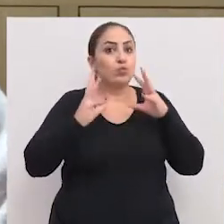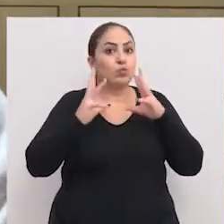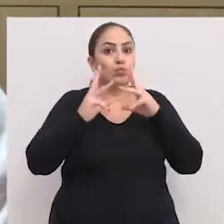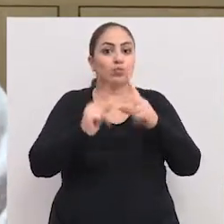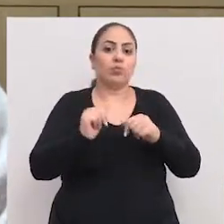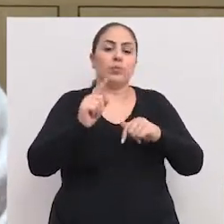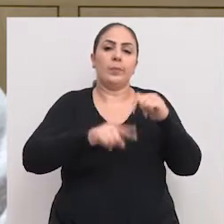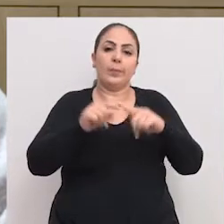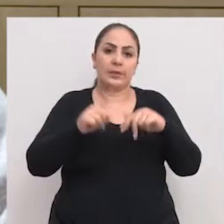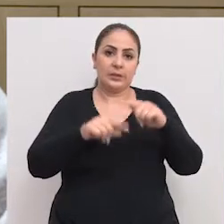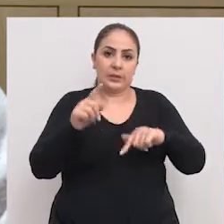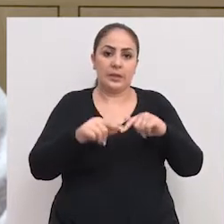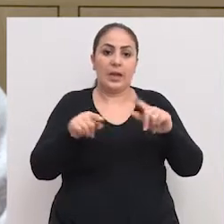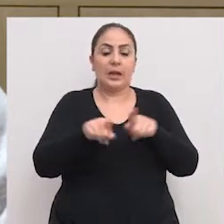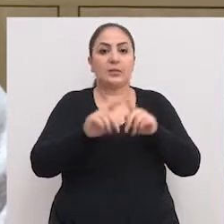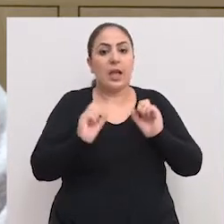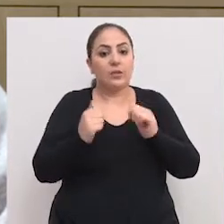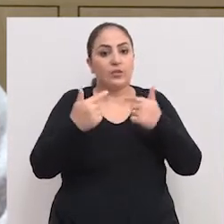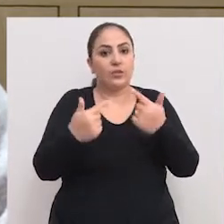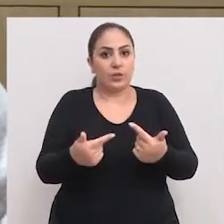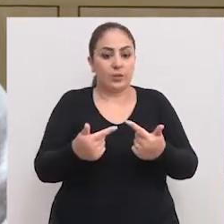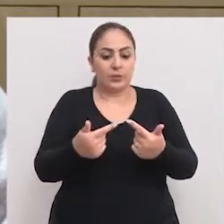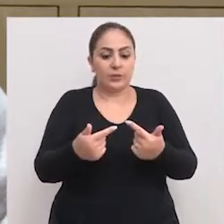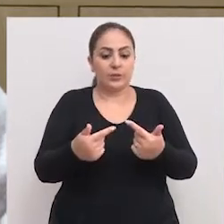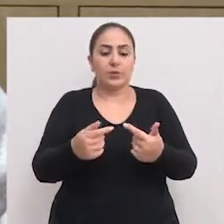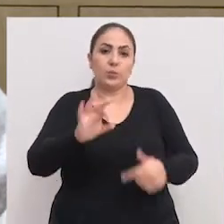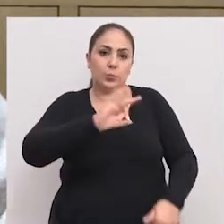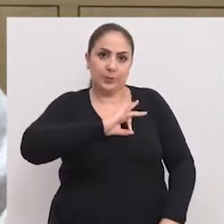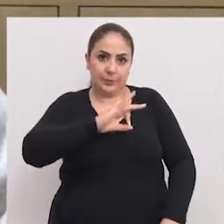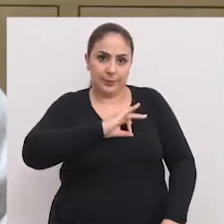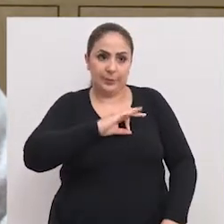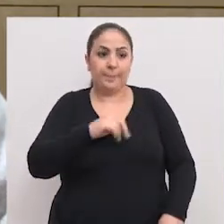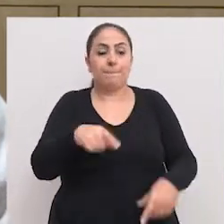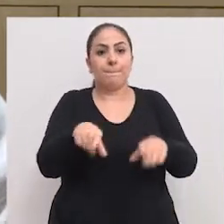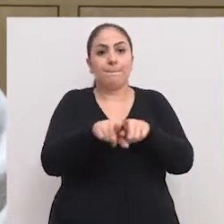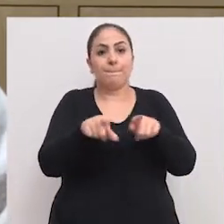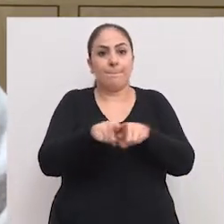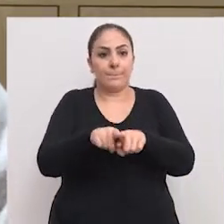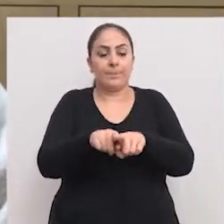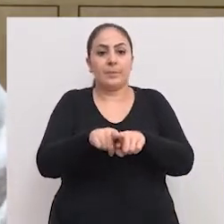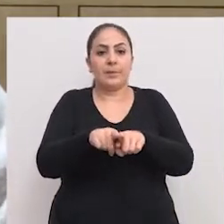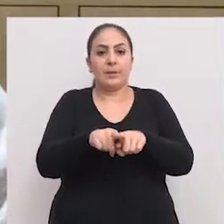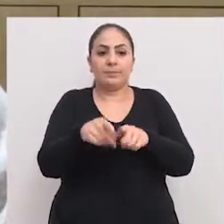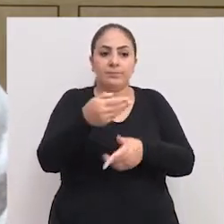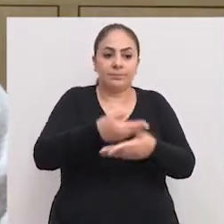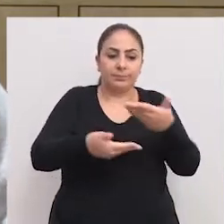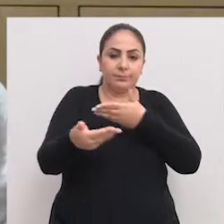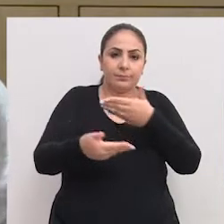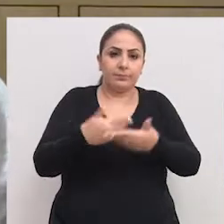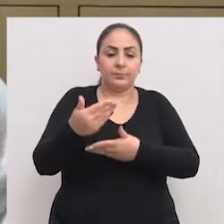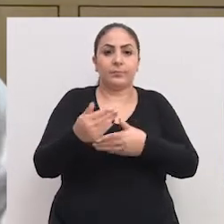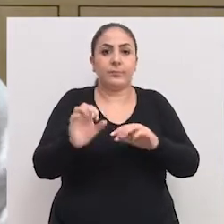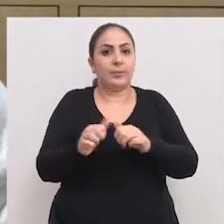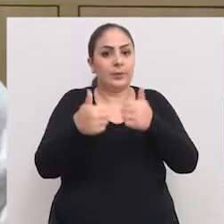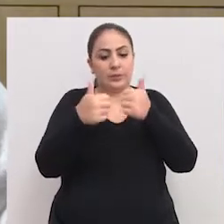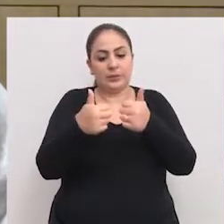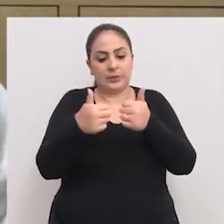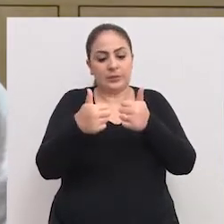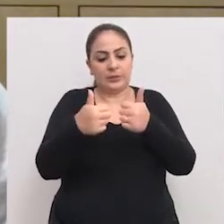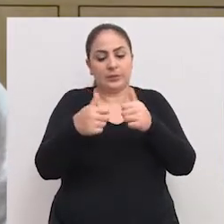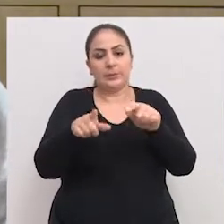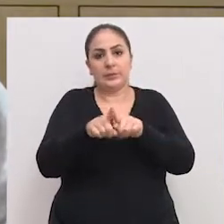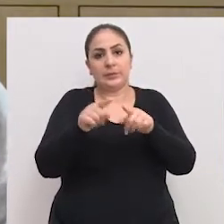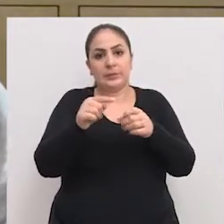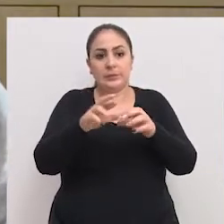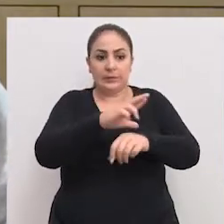cidade todos esses instrumentos ativos do policiamento. Também, obviamente, que interlocução para a